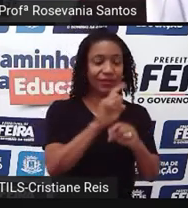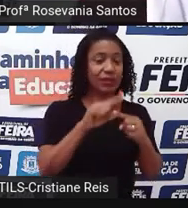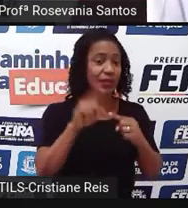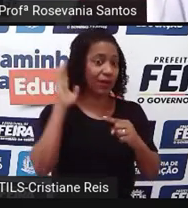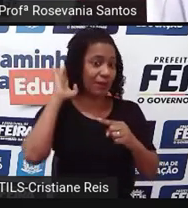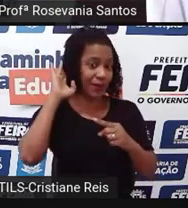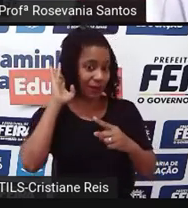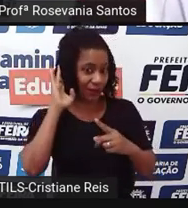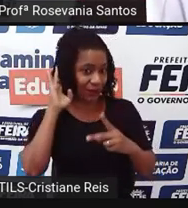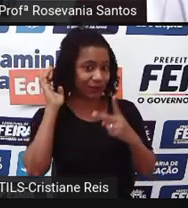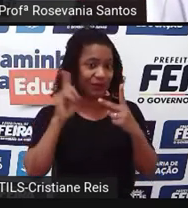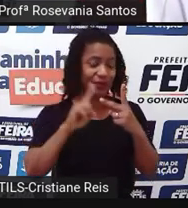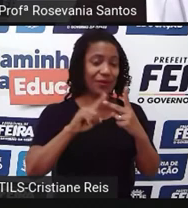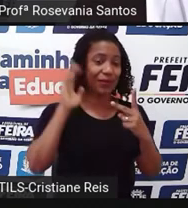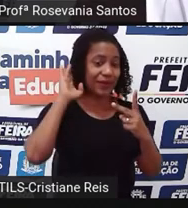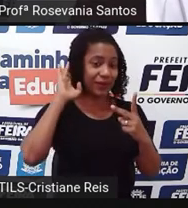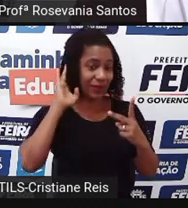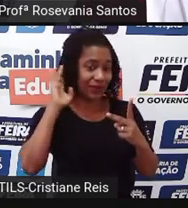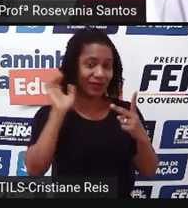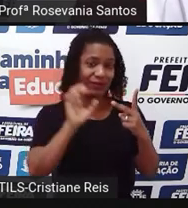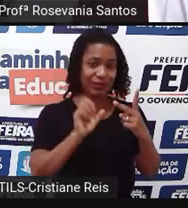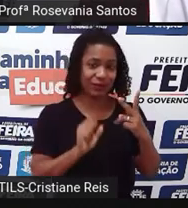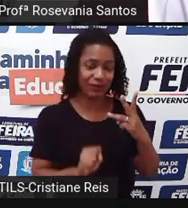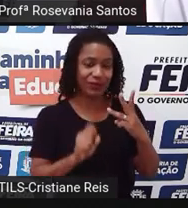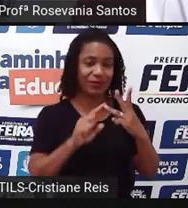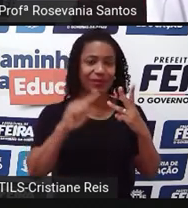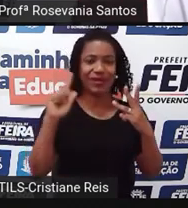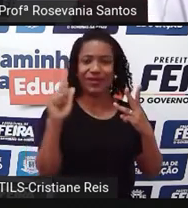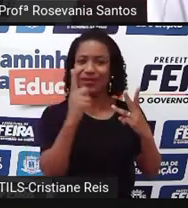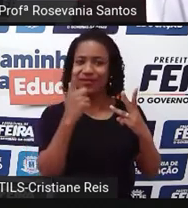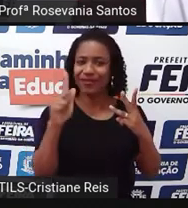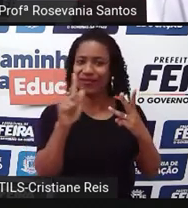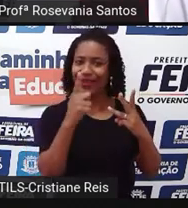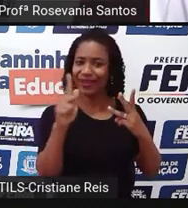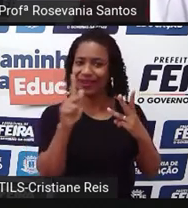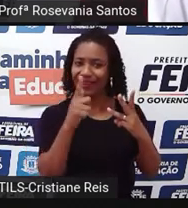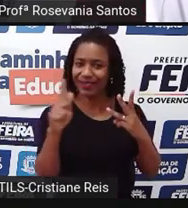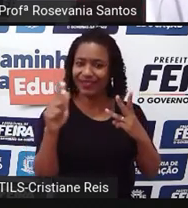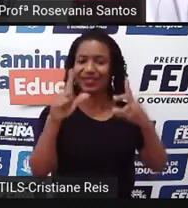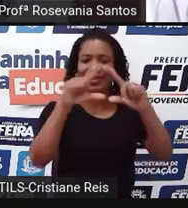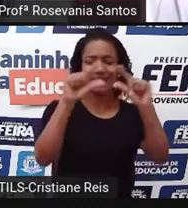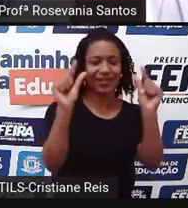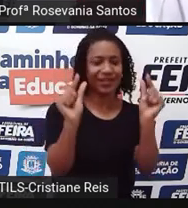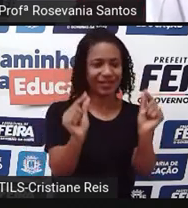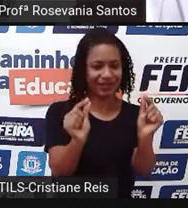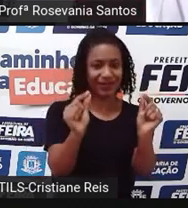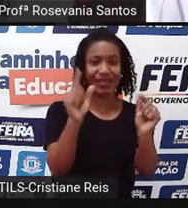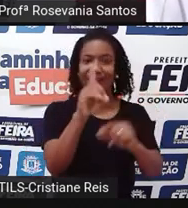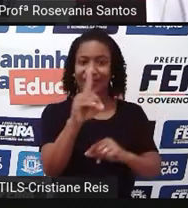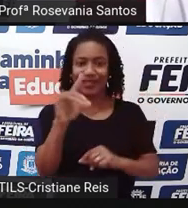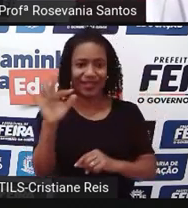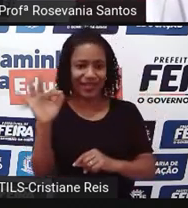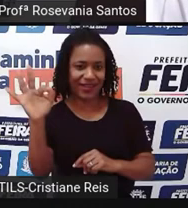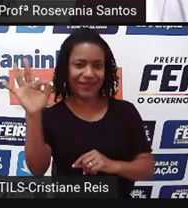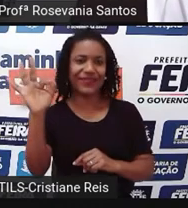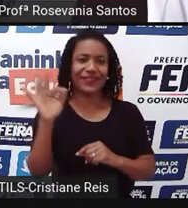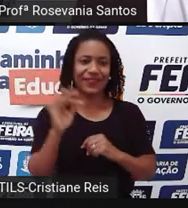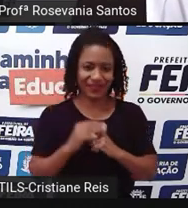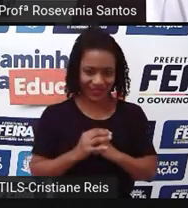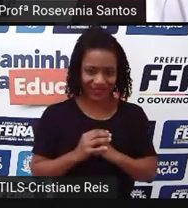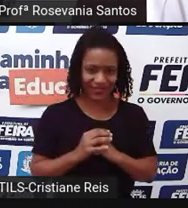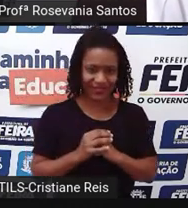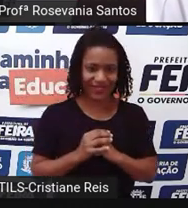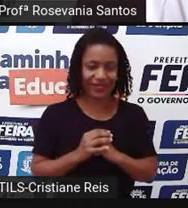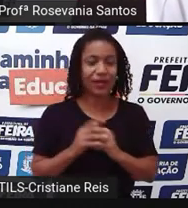Goiás, com suas respectivas capitais aí, e Brasília, que é a nossa capital federal, com o Distrito